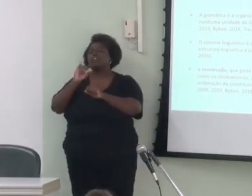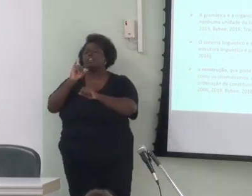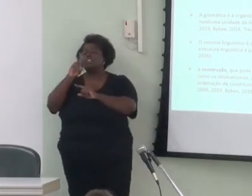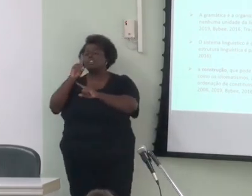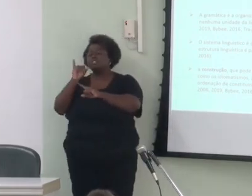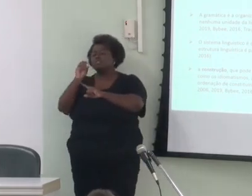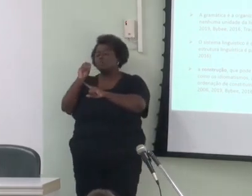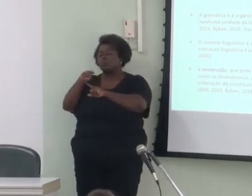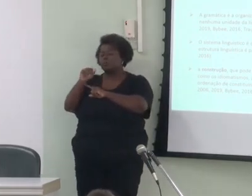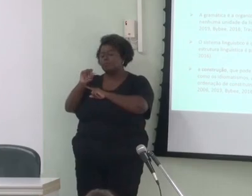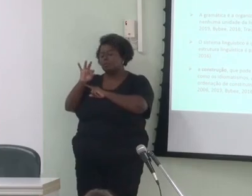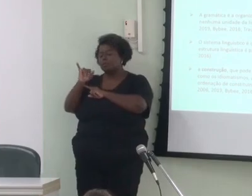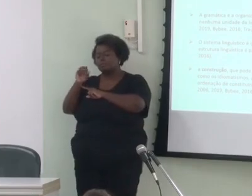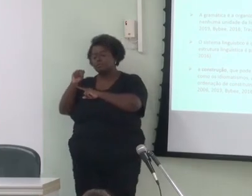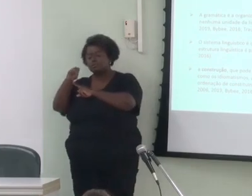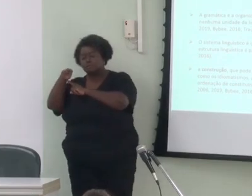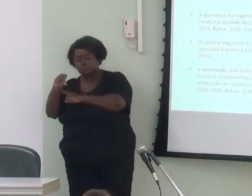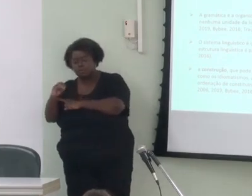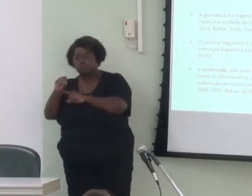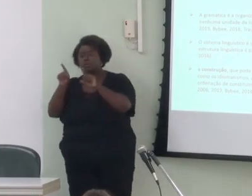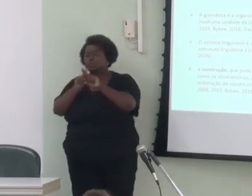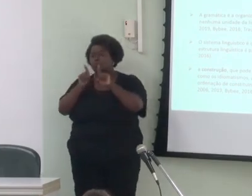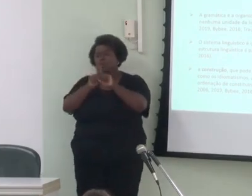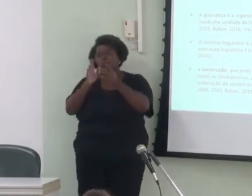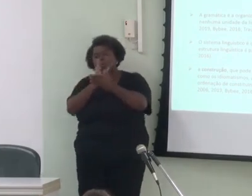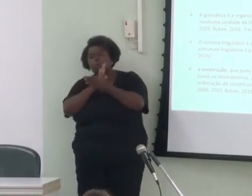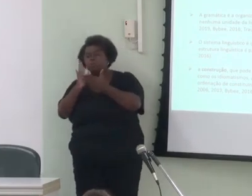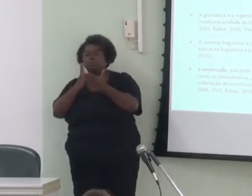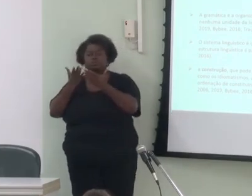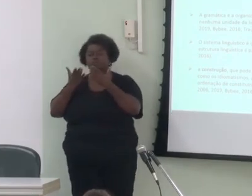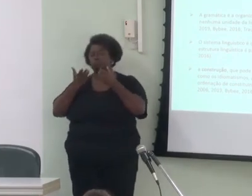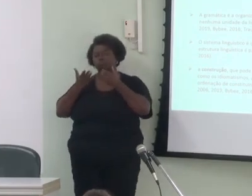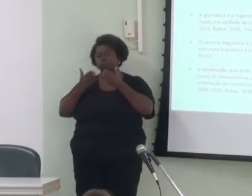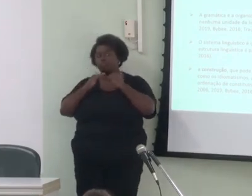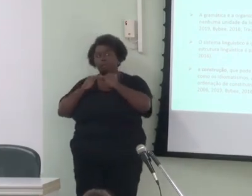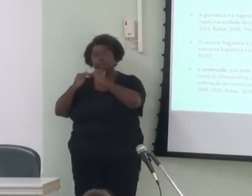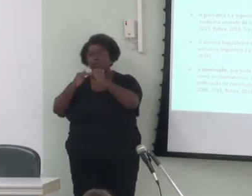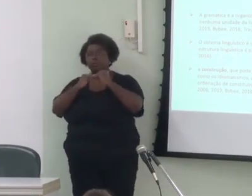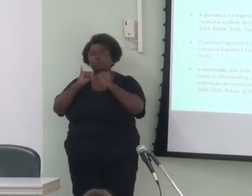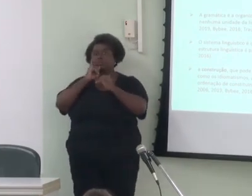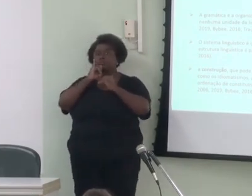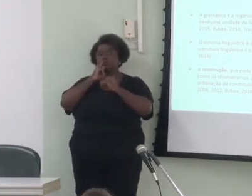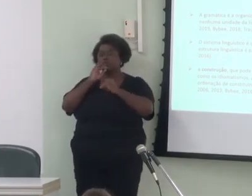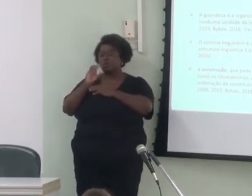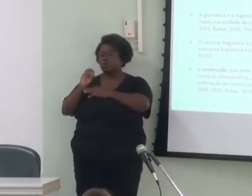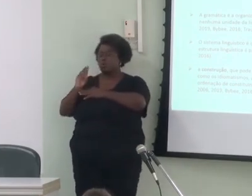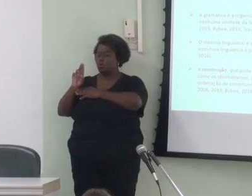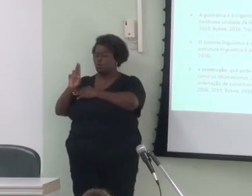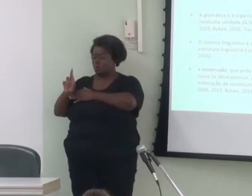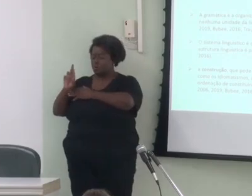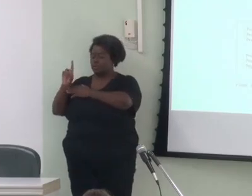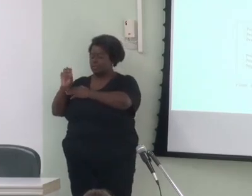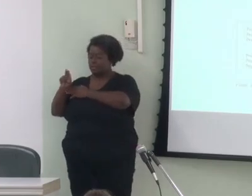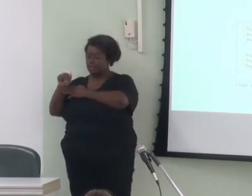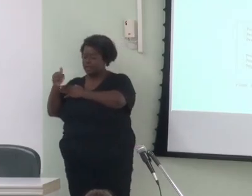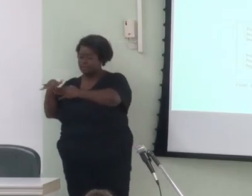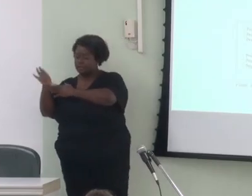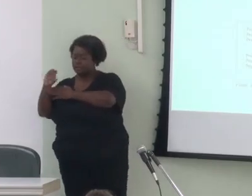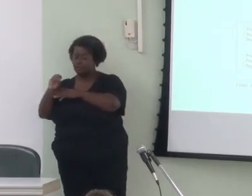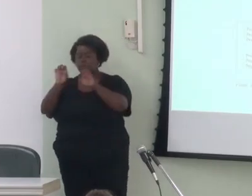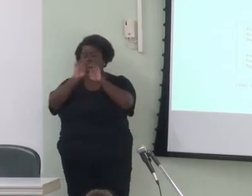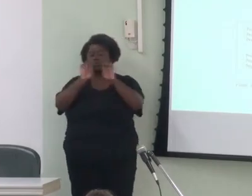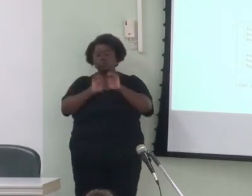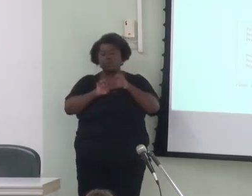e padrões e irregularidades mais abstratos como por exemplo padrão de ordenação e a estrutura argumental Pode passar